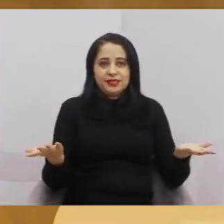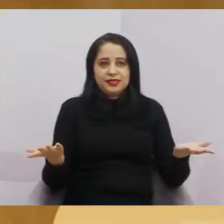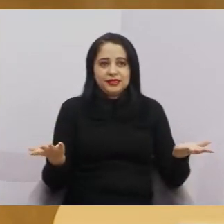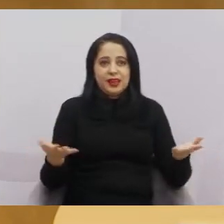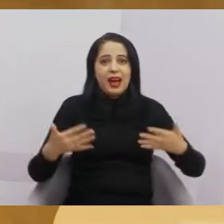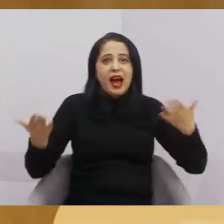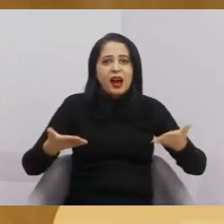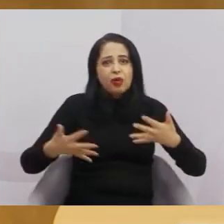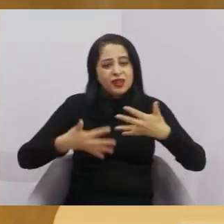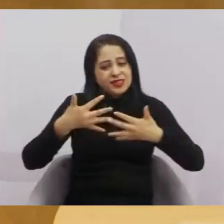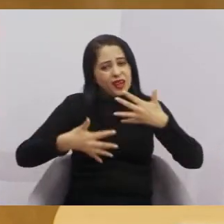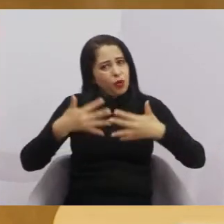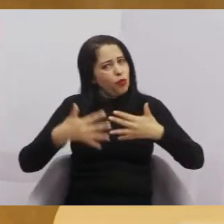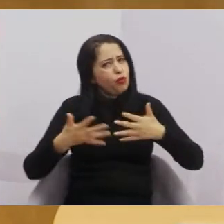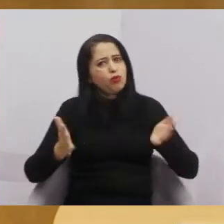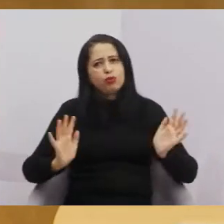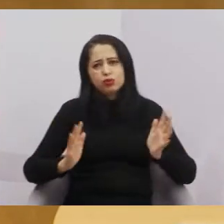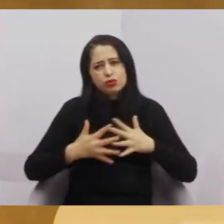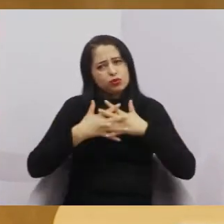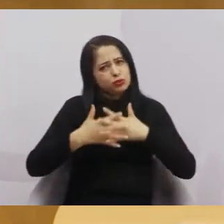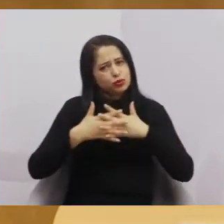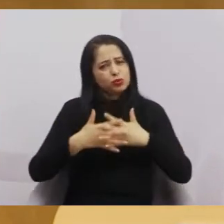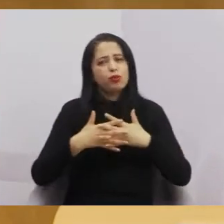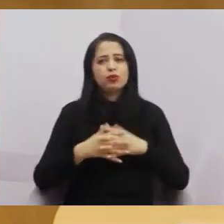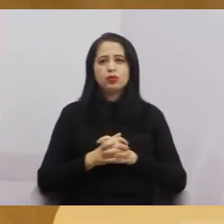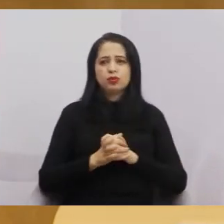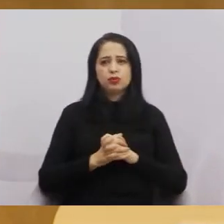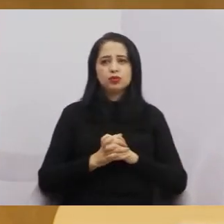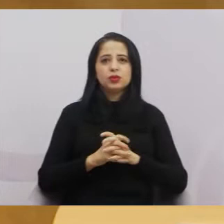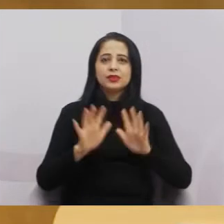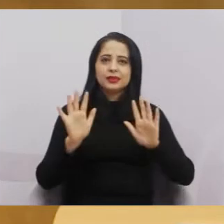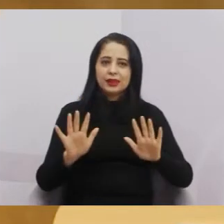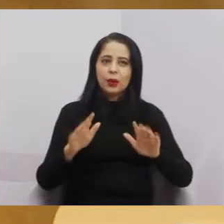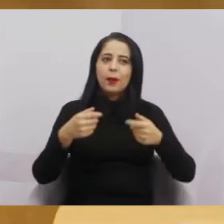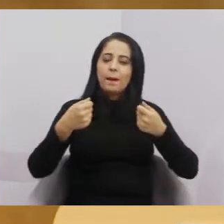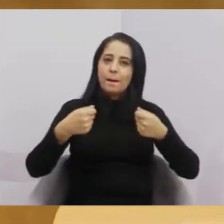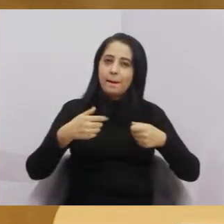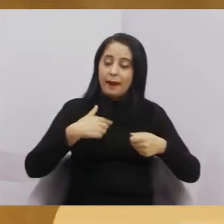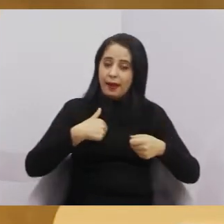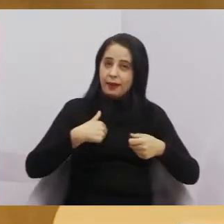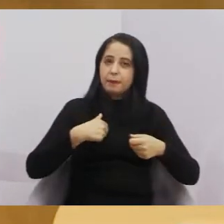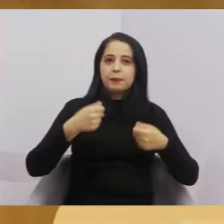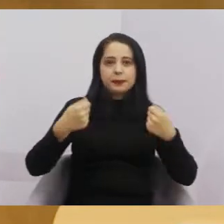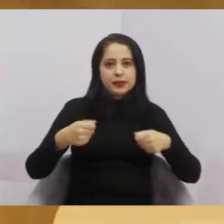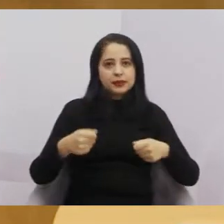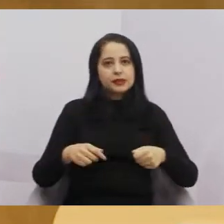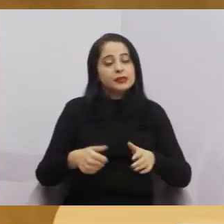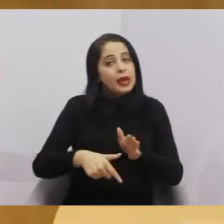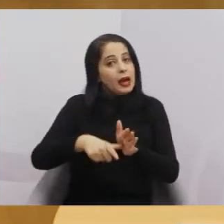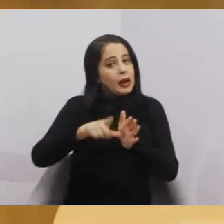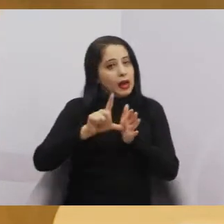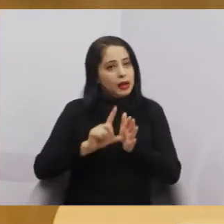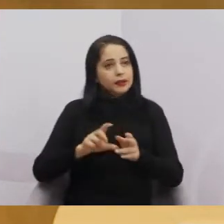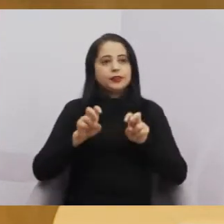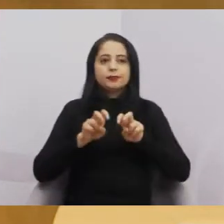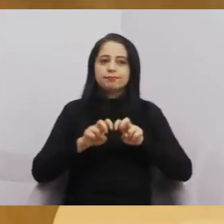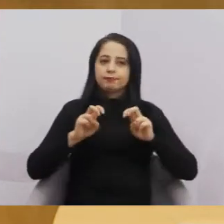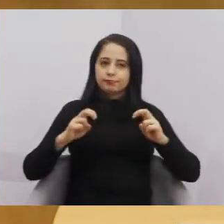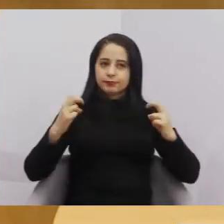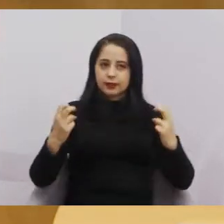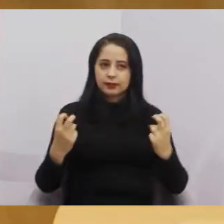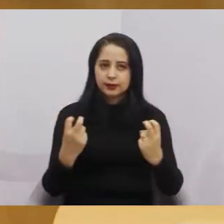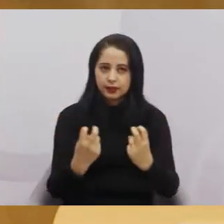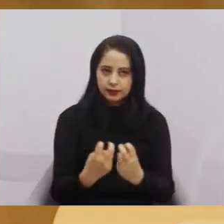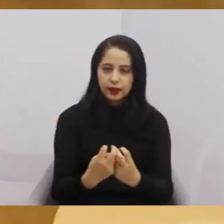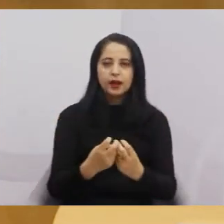ficou confuso, presidente. Então, acho que está na hora de a gente sentar, somos todos adultos, acho que está na hora de a sentar porque é uma